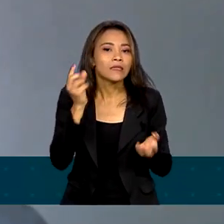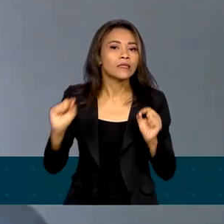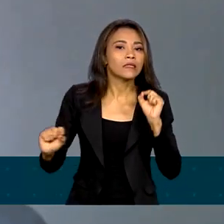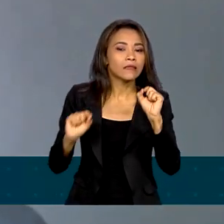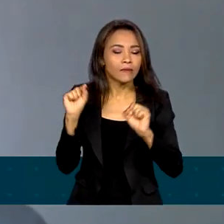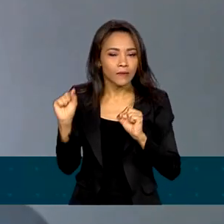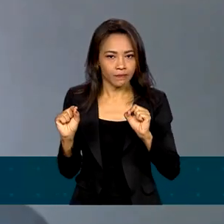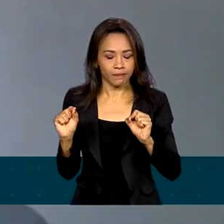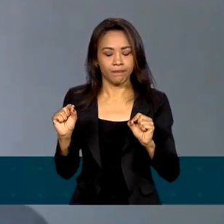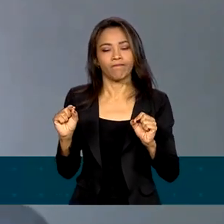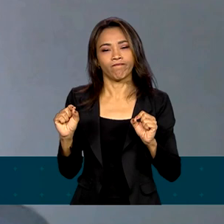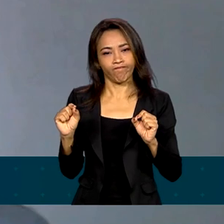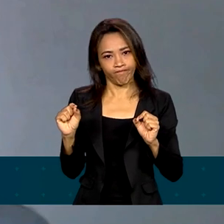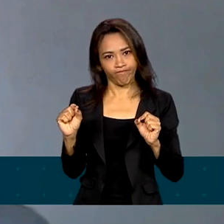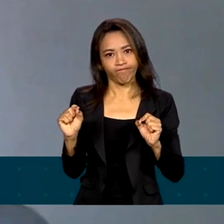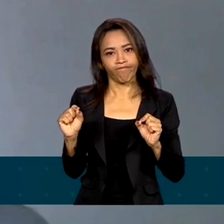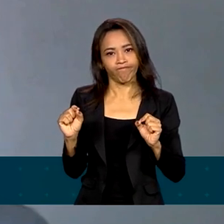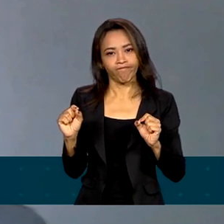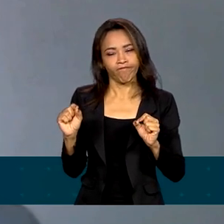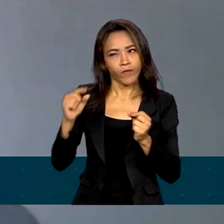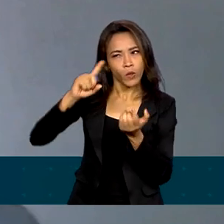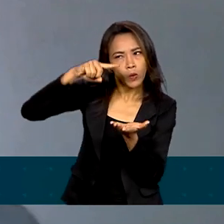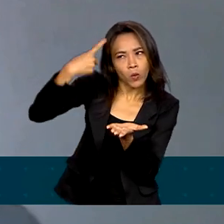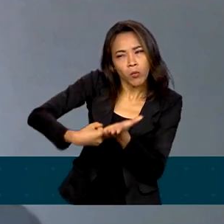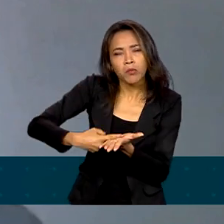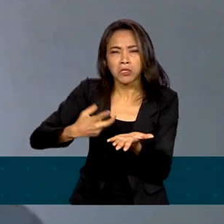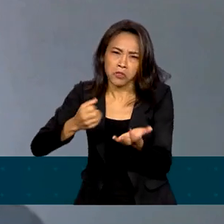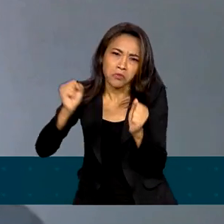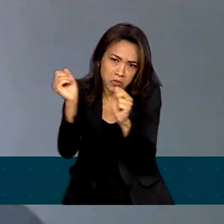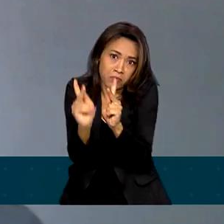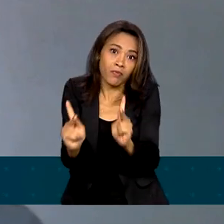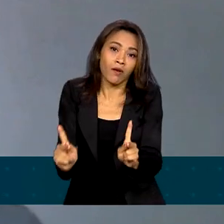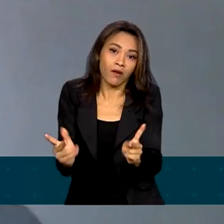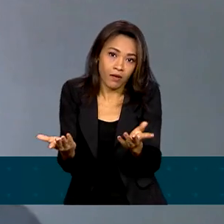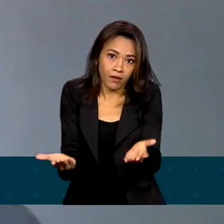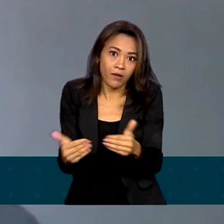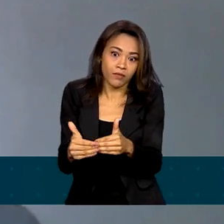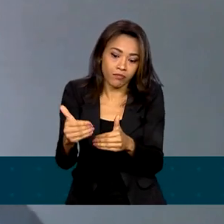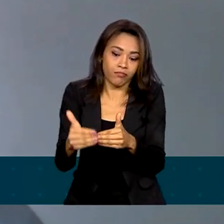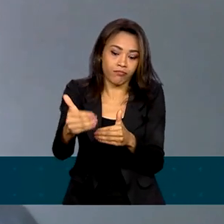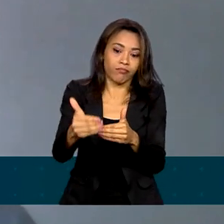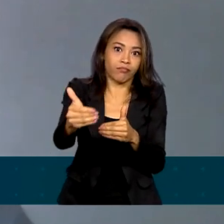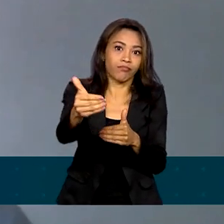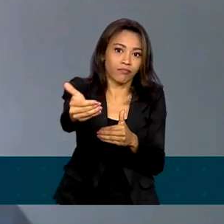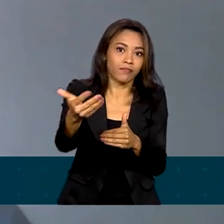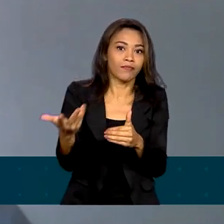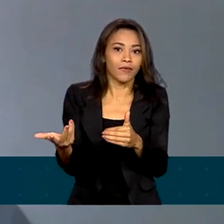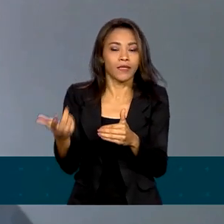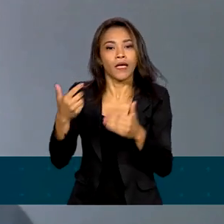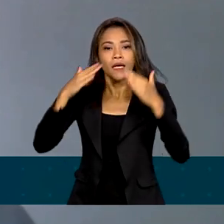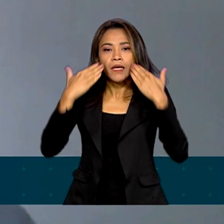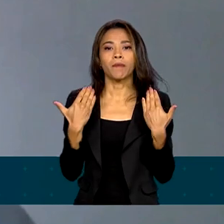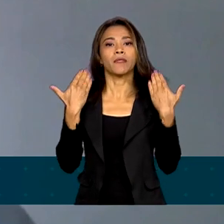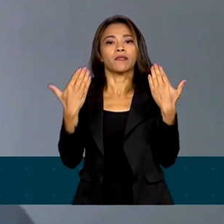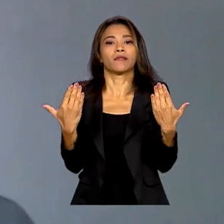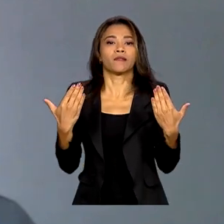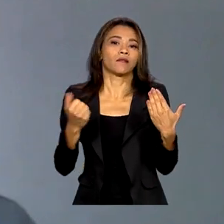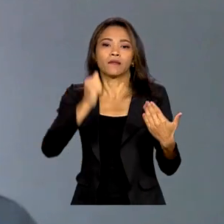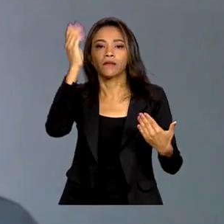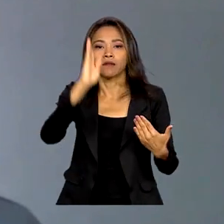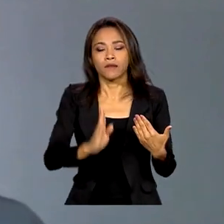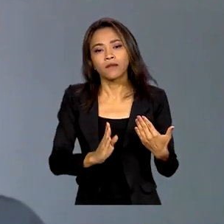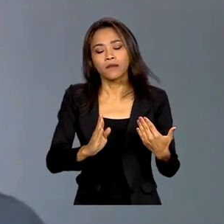acordo, paz, se é que isso vai ser possível nos próximos meses, e reposicionar o Brasil no mapa da